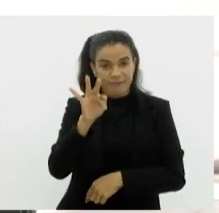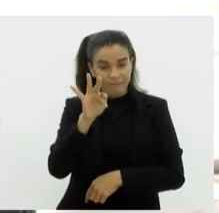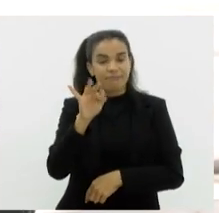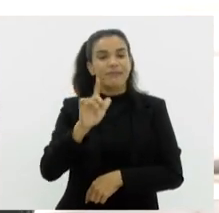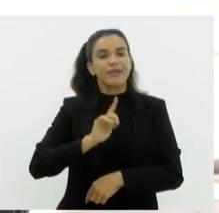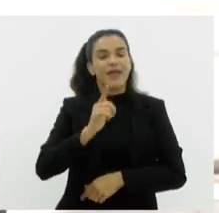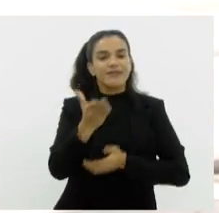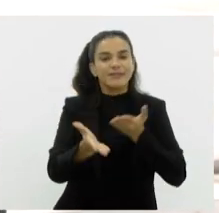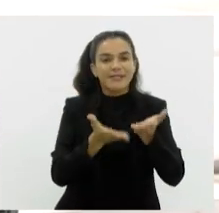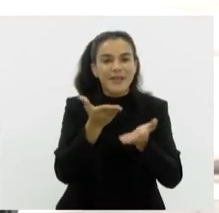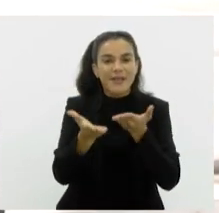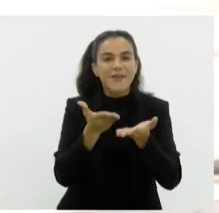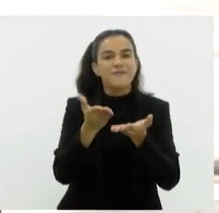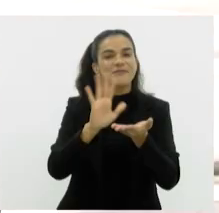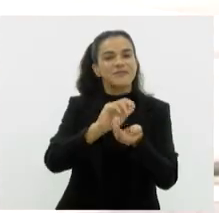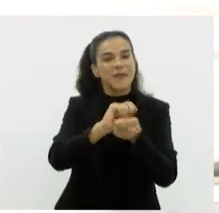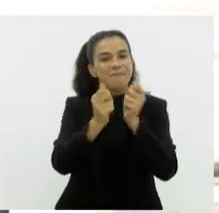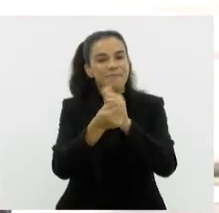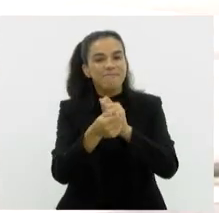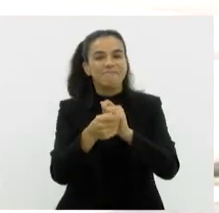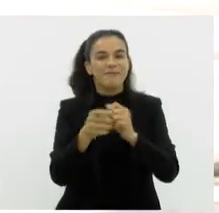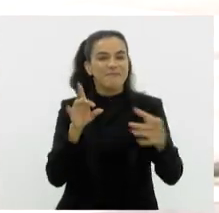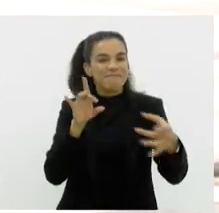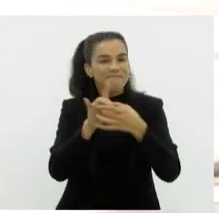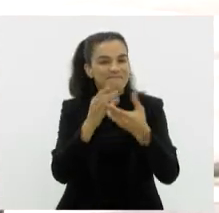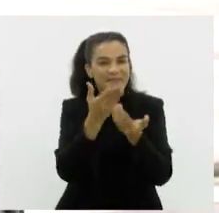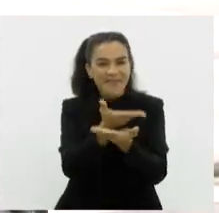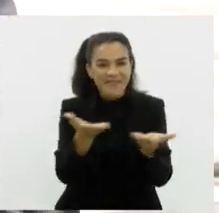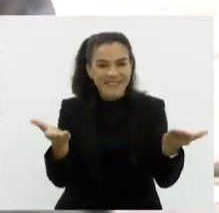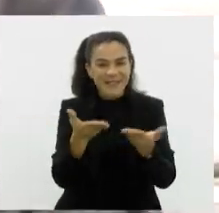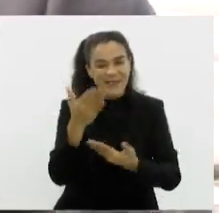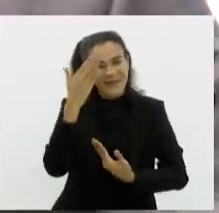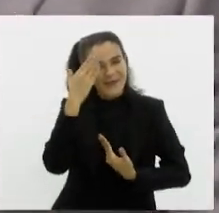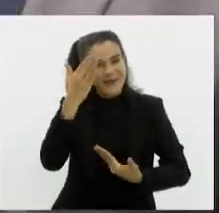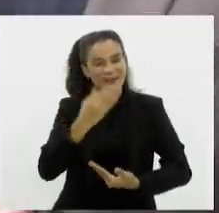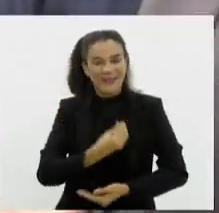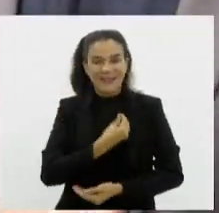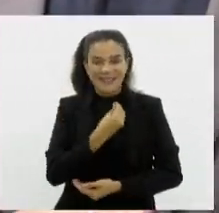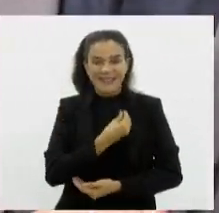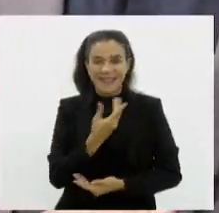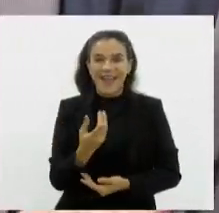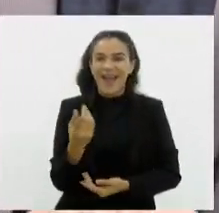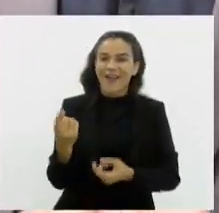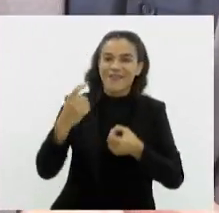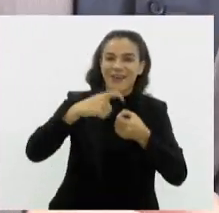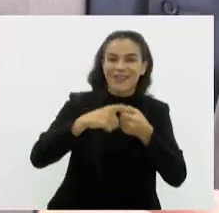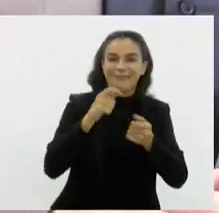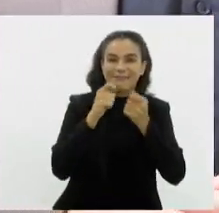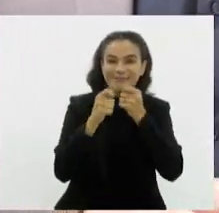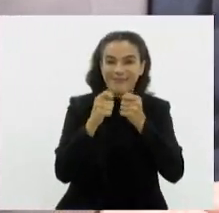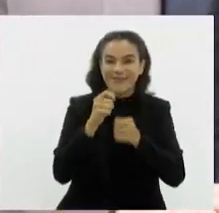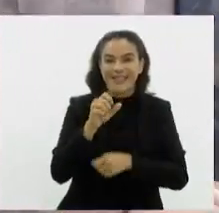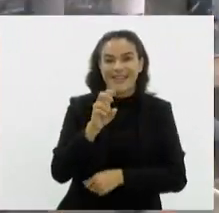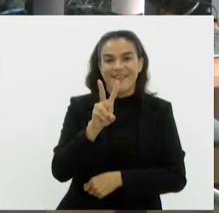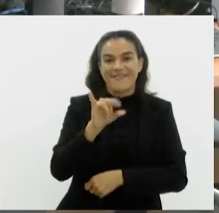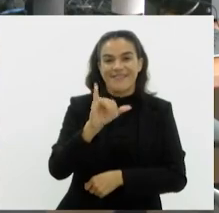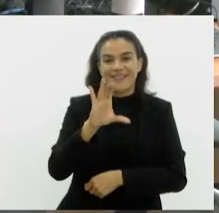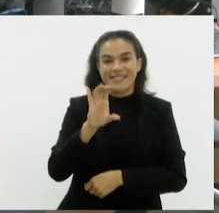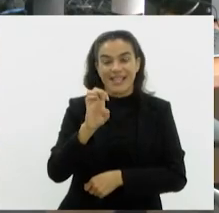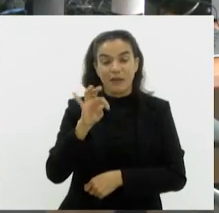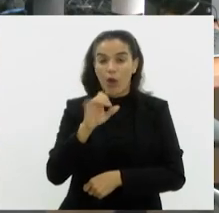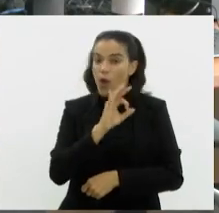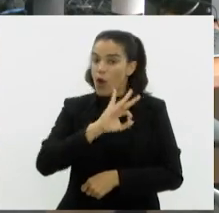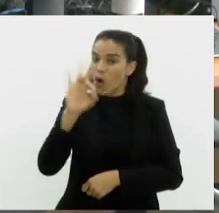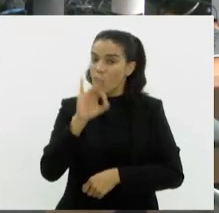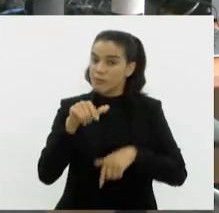ter os seus serviços customizados e identificados para você. Obrigado pela participação, secretário. Vicente, voltamos com você no estúdio. É ótima a